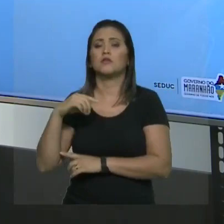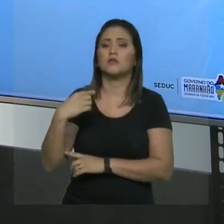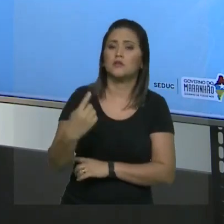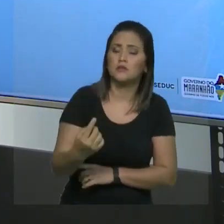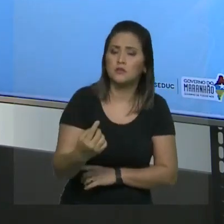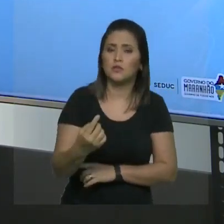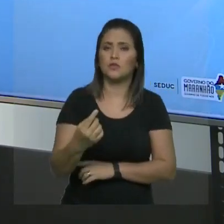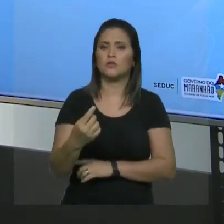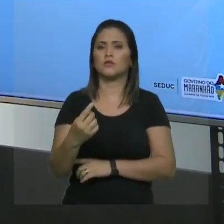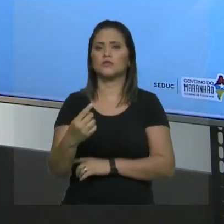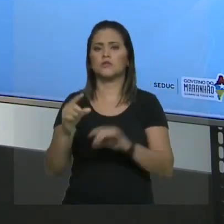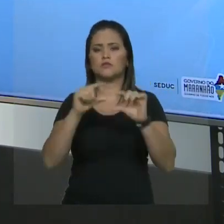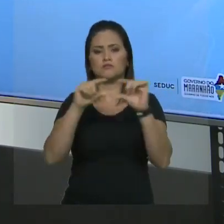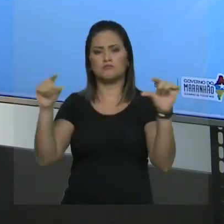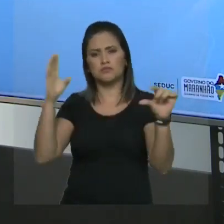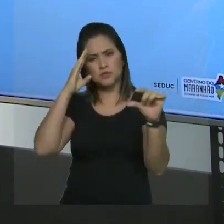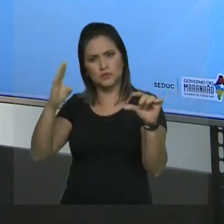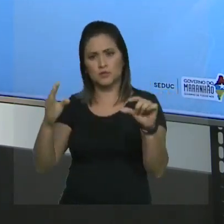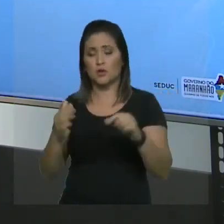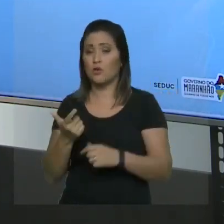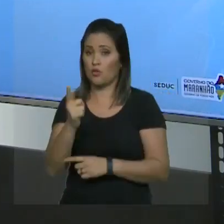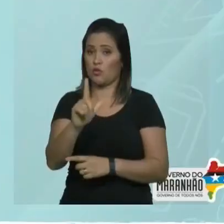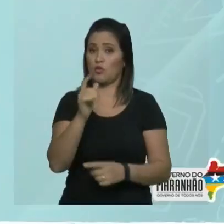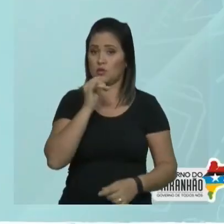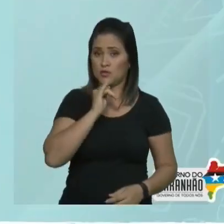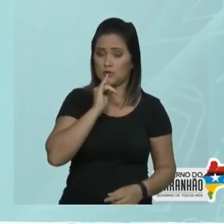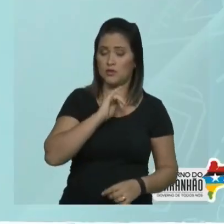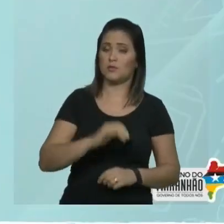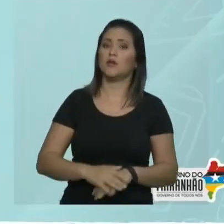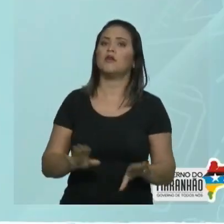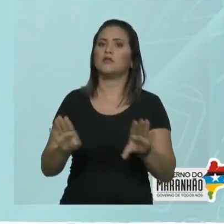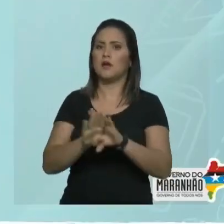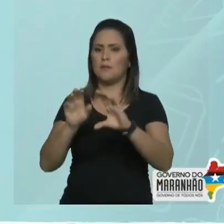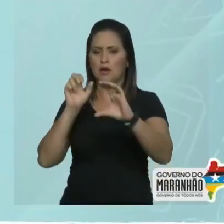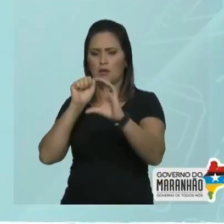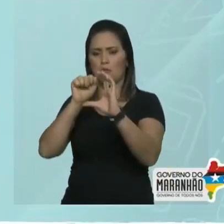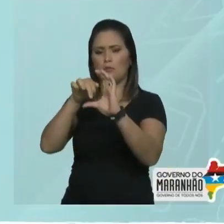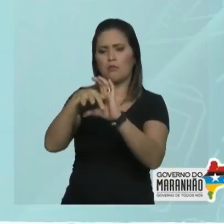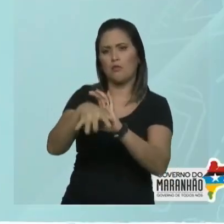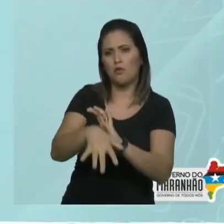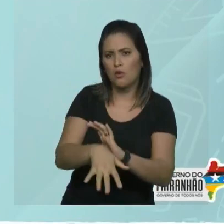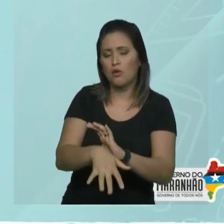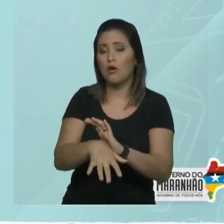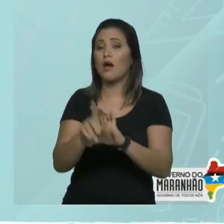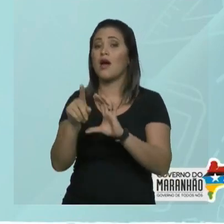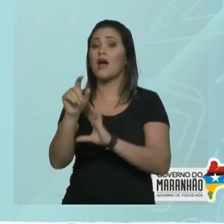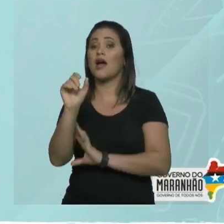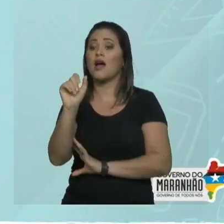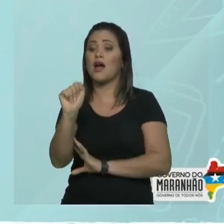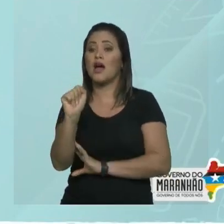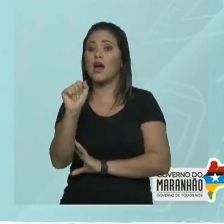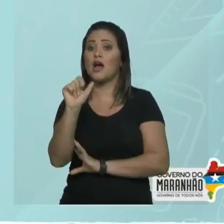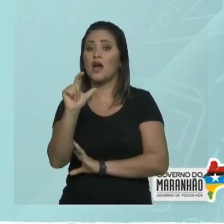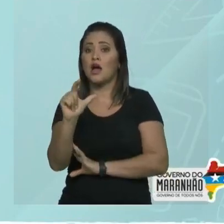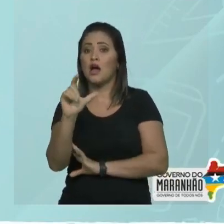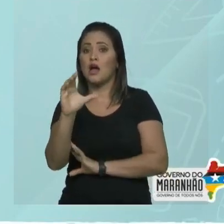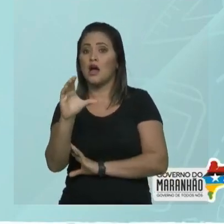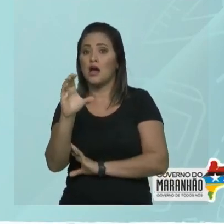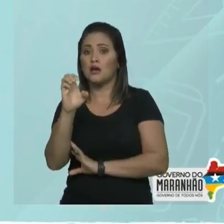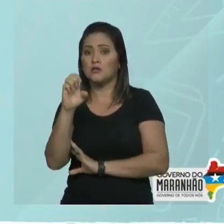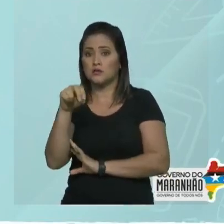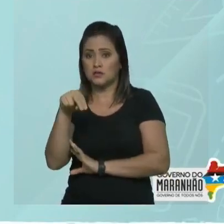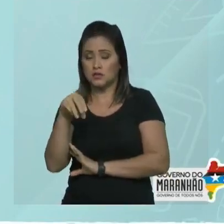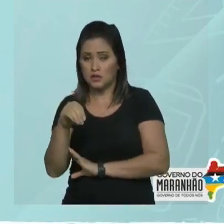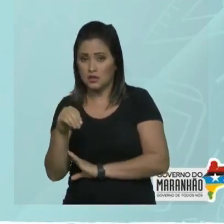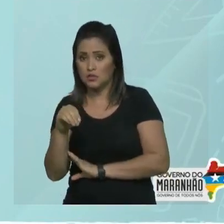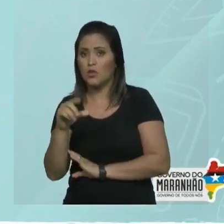Olha essa cadeia. Essa cadeia também é uma cadeia ramificada e observe que ela é um alceno, ela tem uma insaturação. Ela tem uma